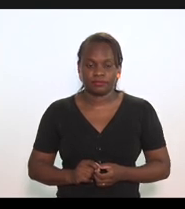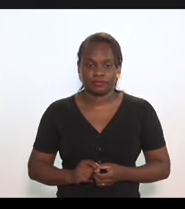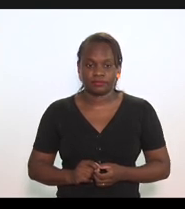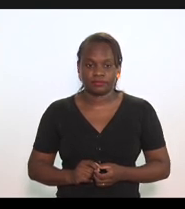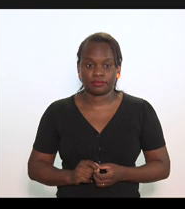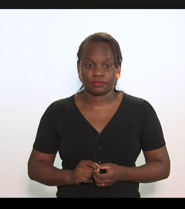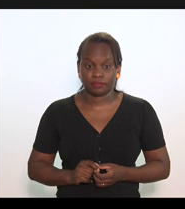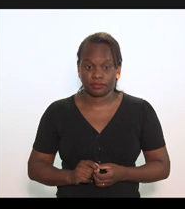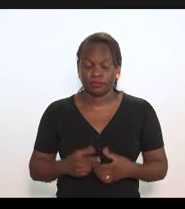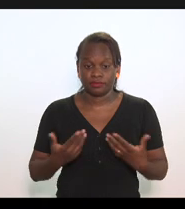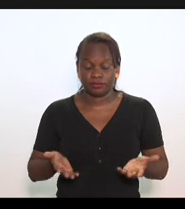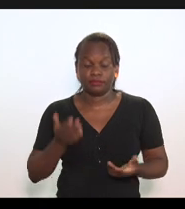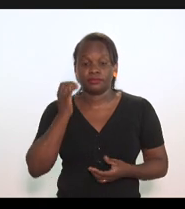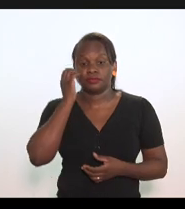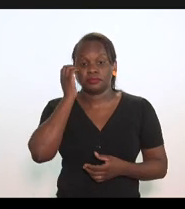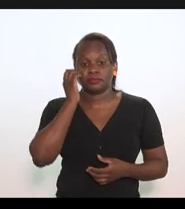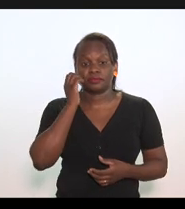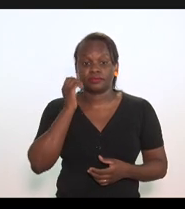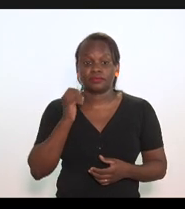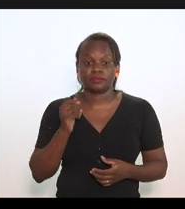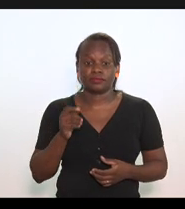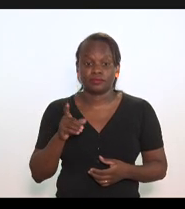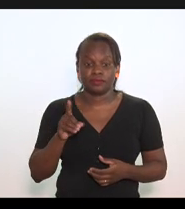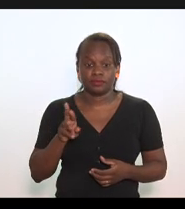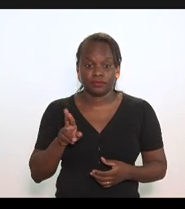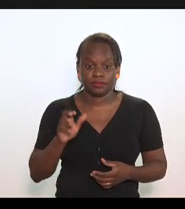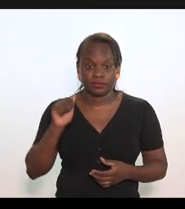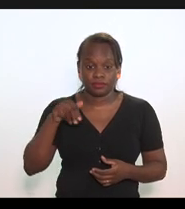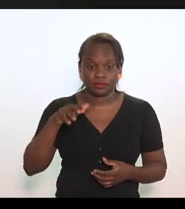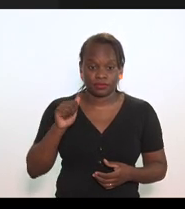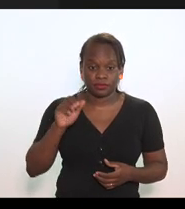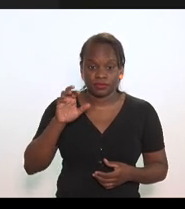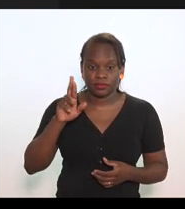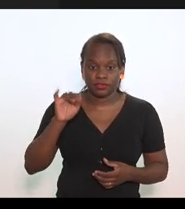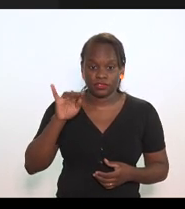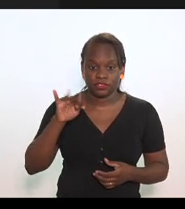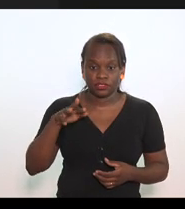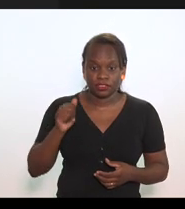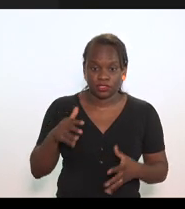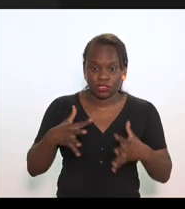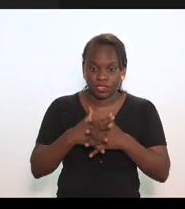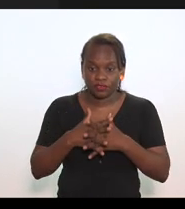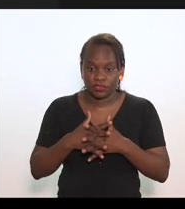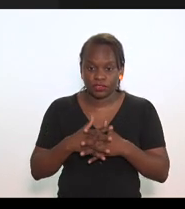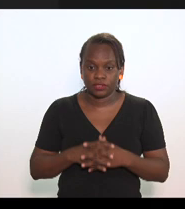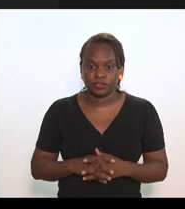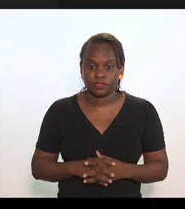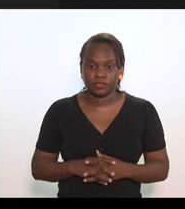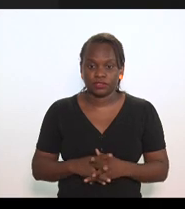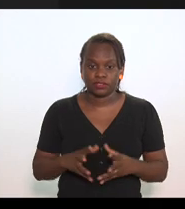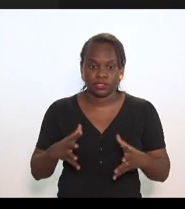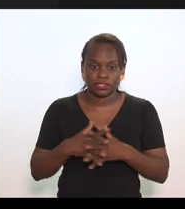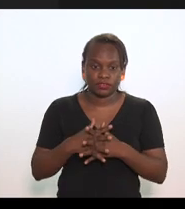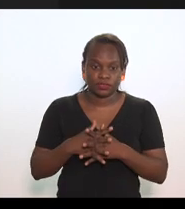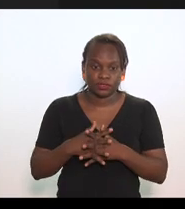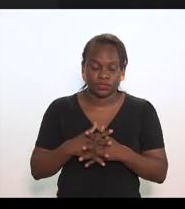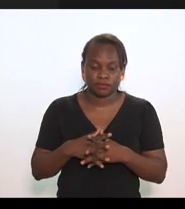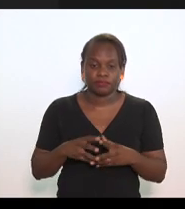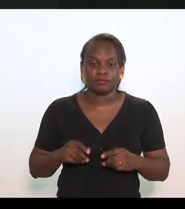bom a doutora Ana Cristina congelou está congelada